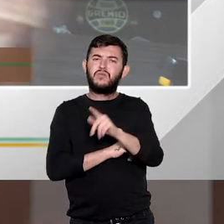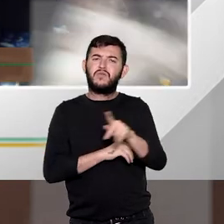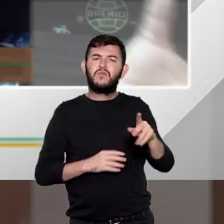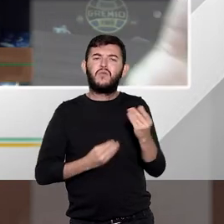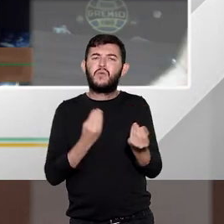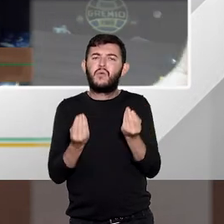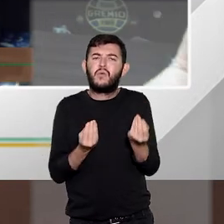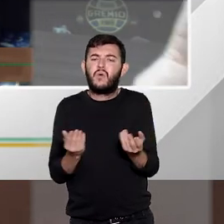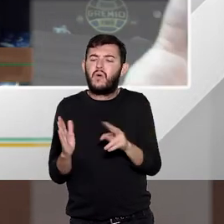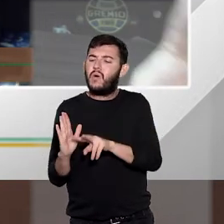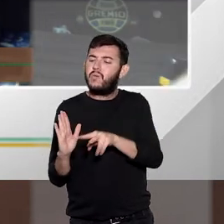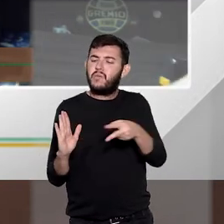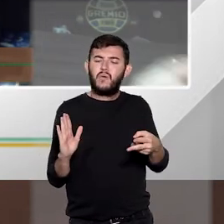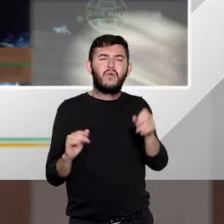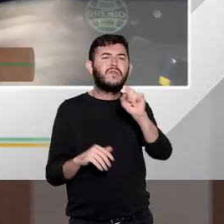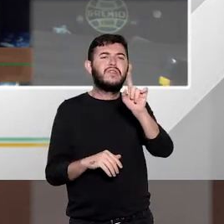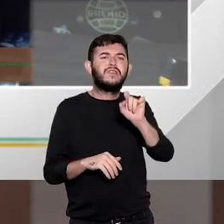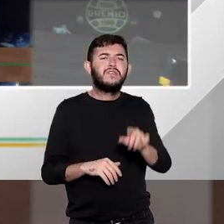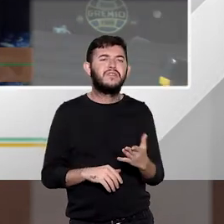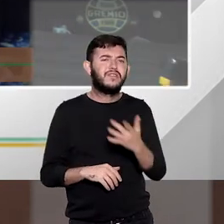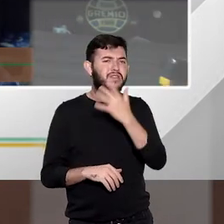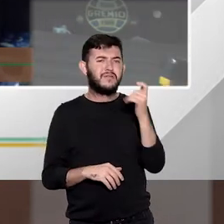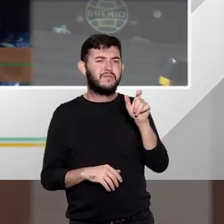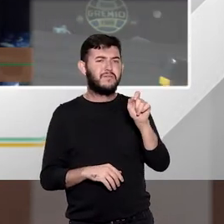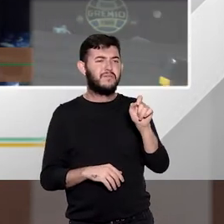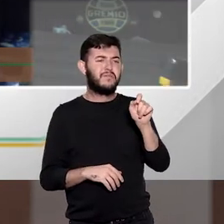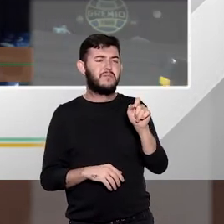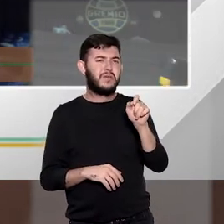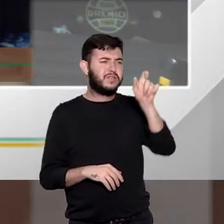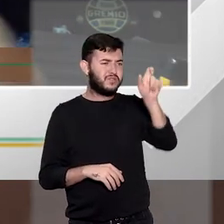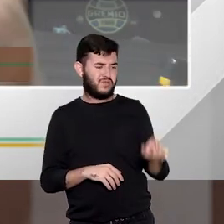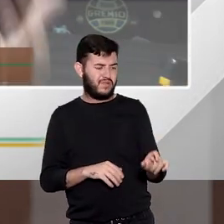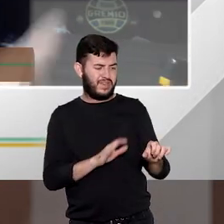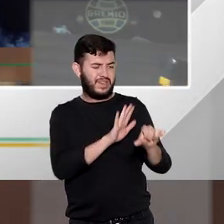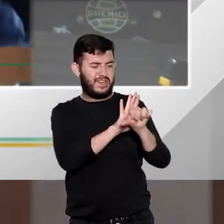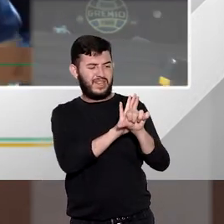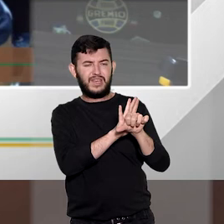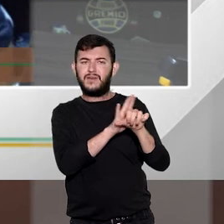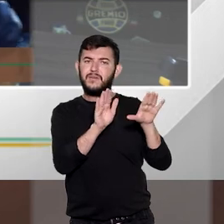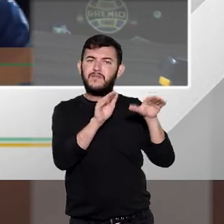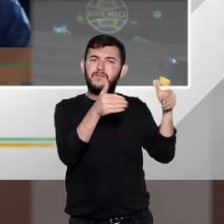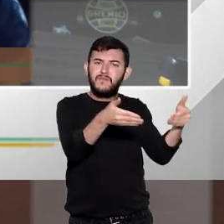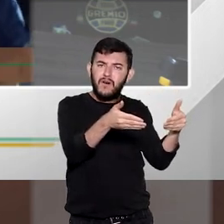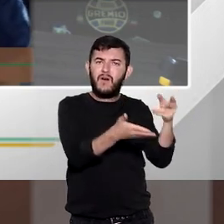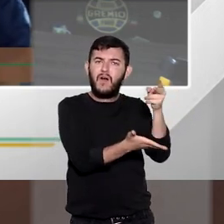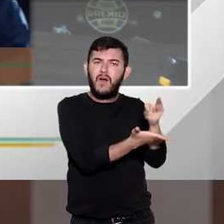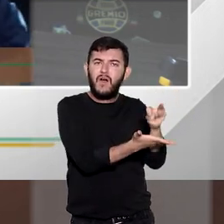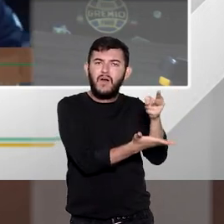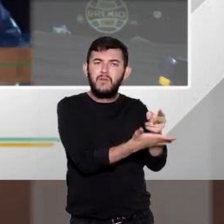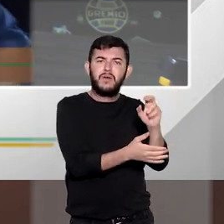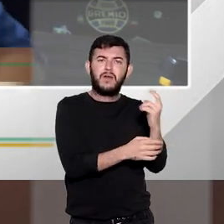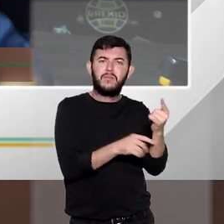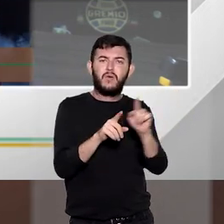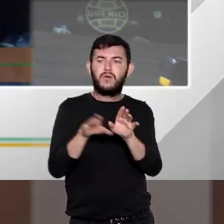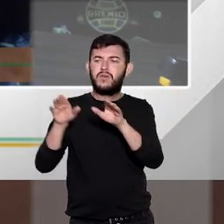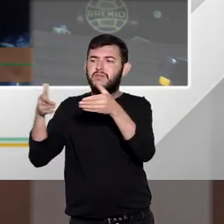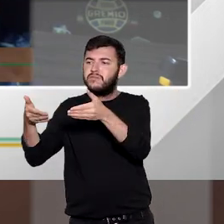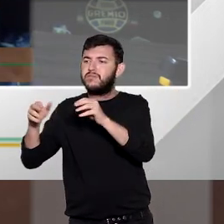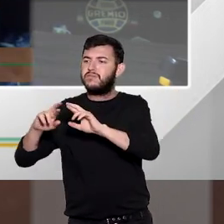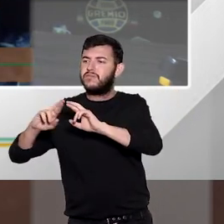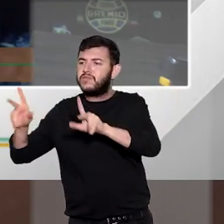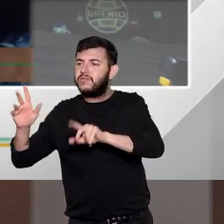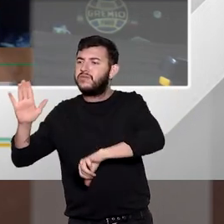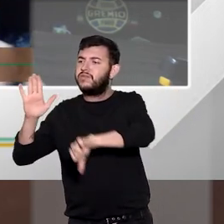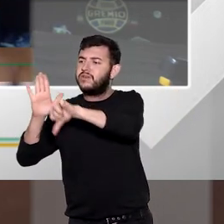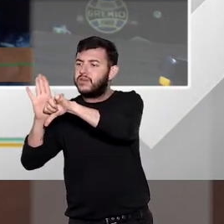o fato de o sujeito ser reincidente genérico reincidente específico gera alguma consequência para fim de dosimetria da pena